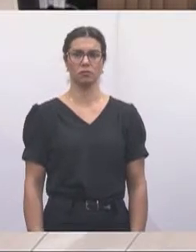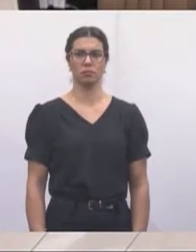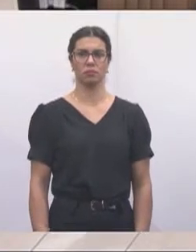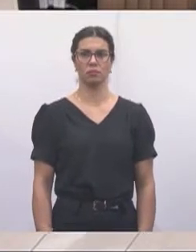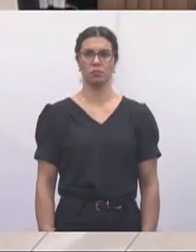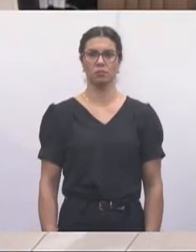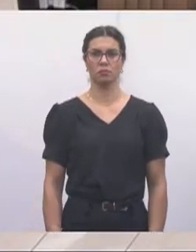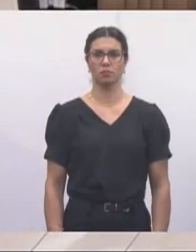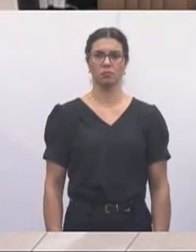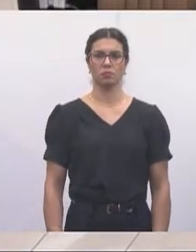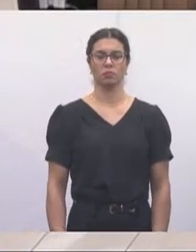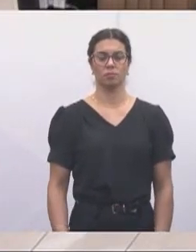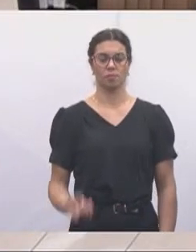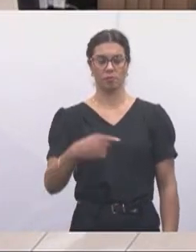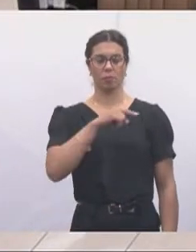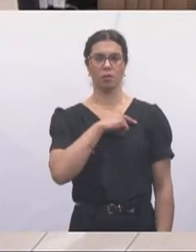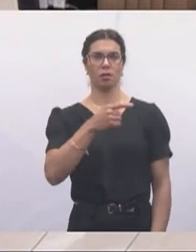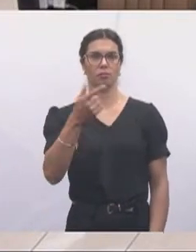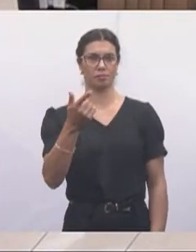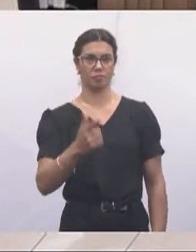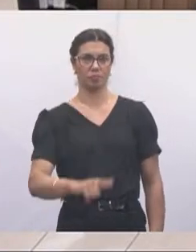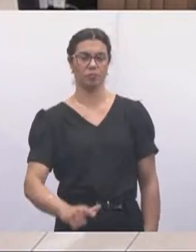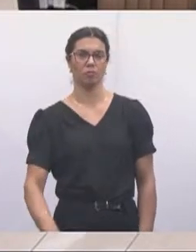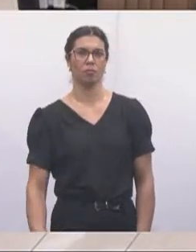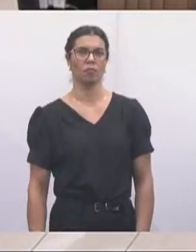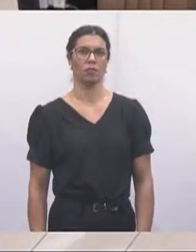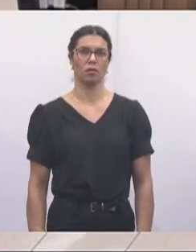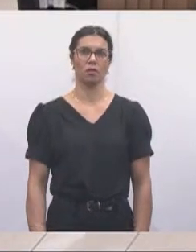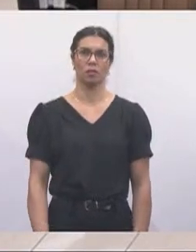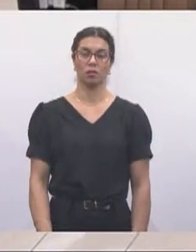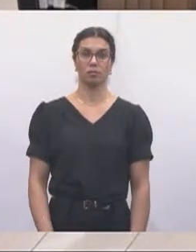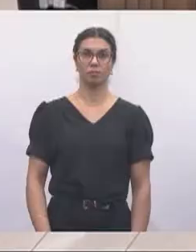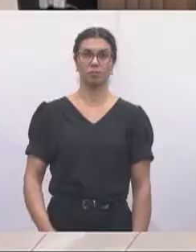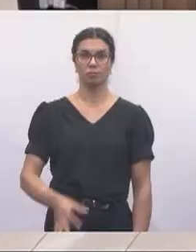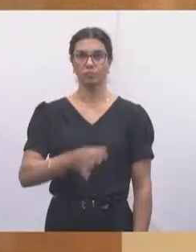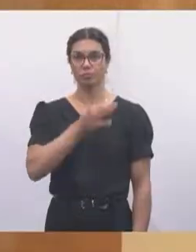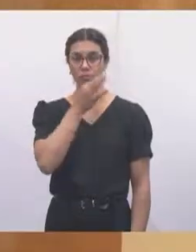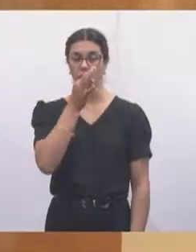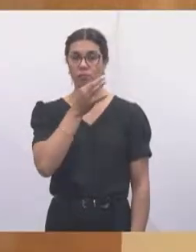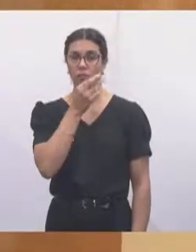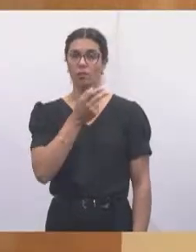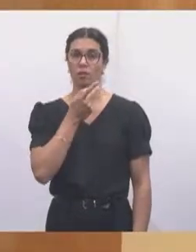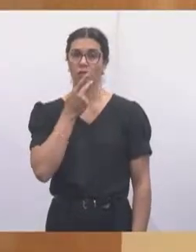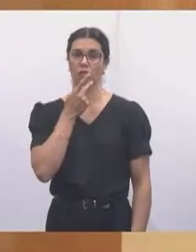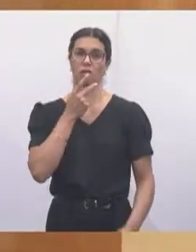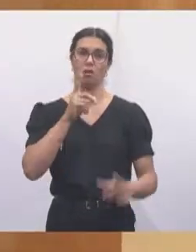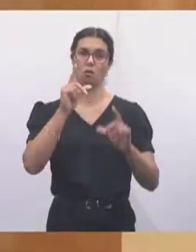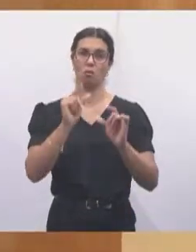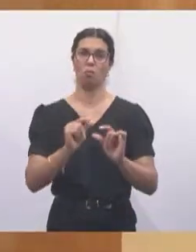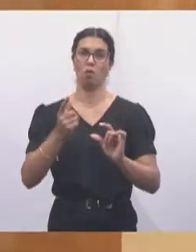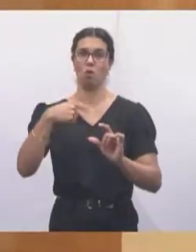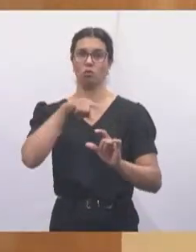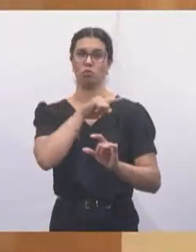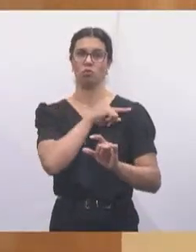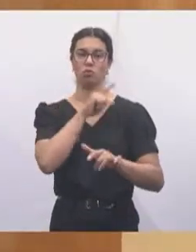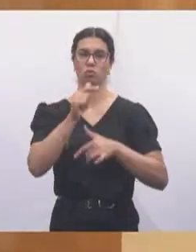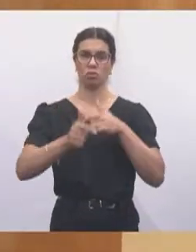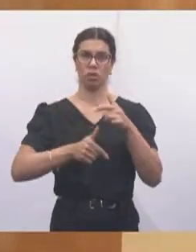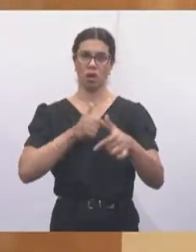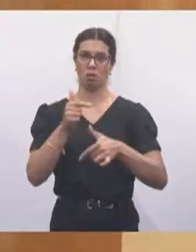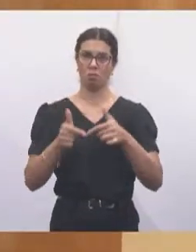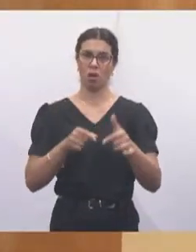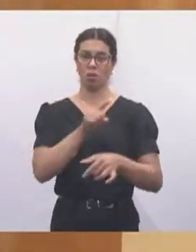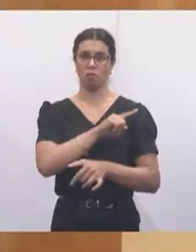Estamos aqui mais uma vez para trazer a você um pouco do nosso trabalho, morador da